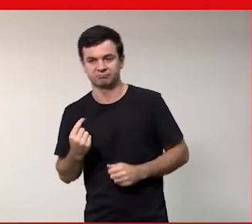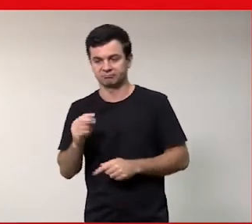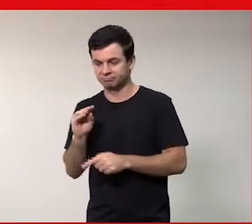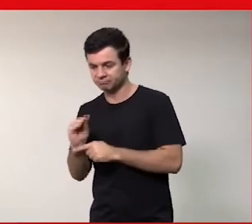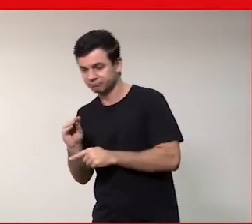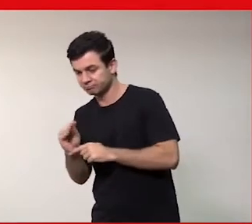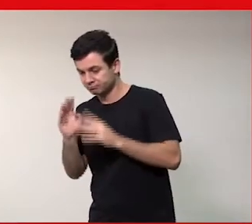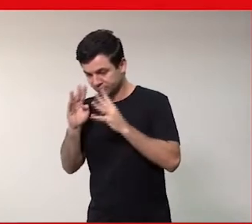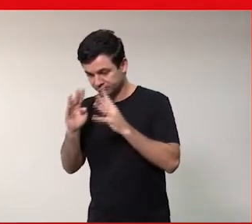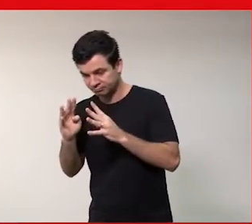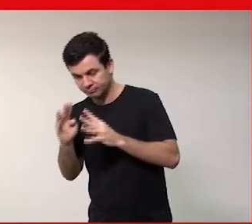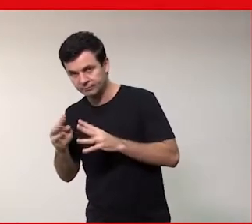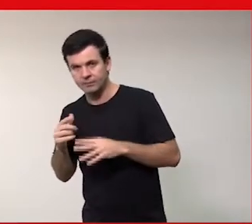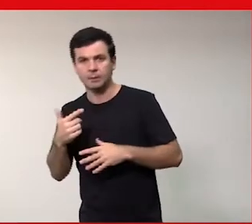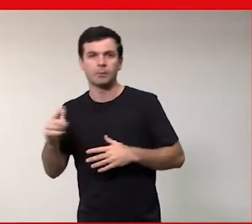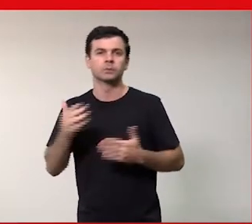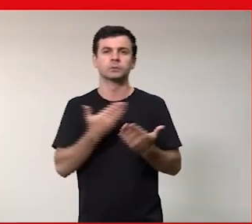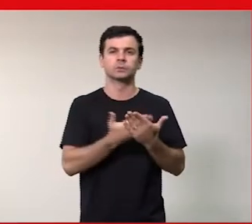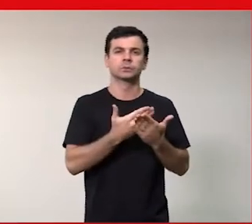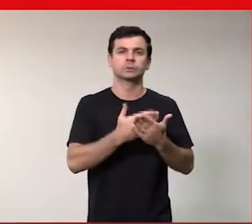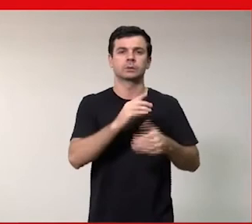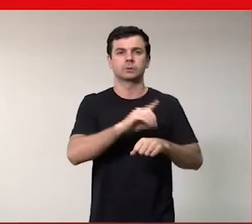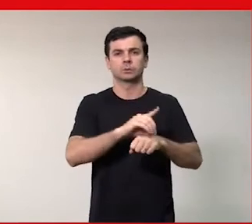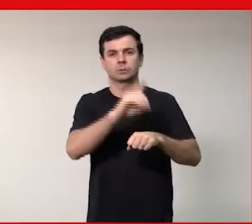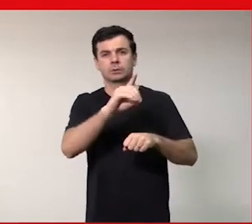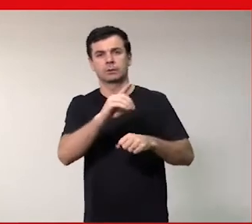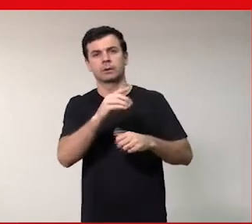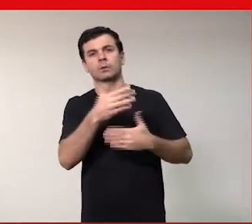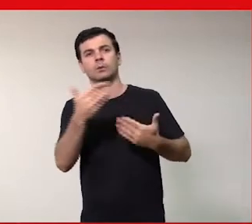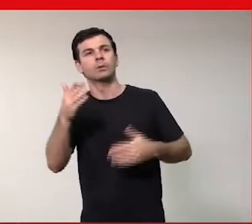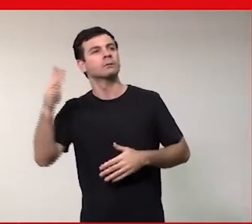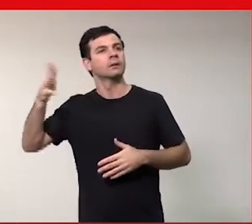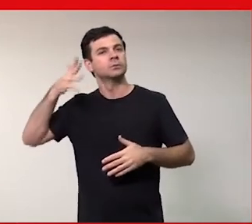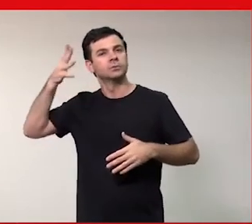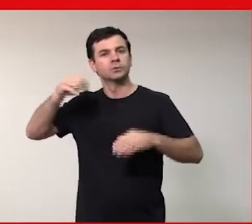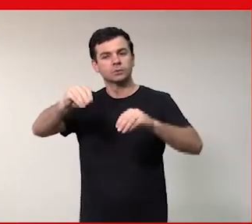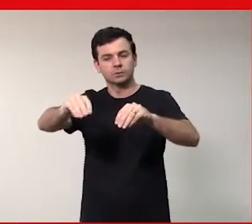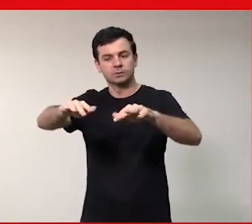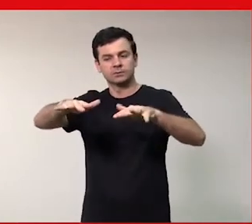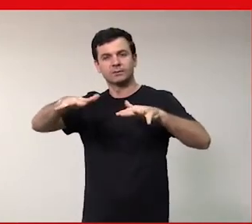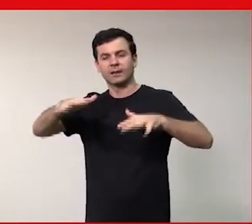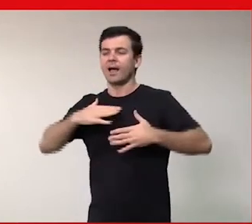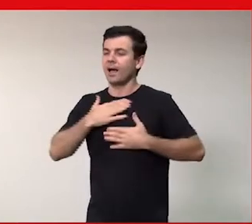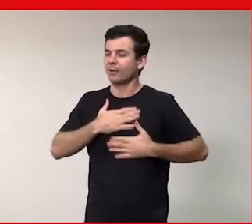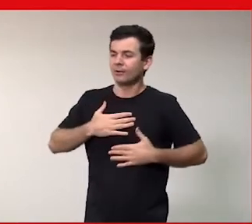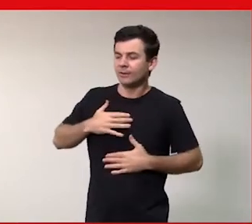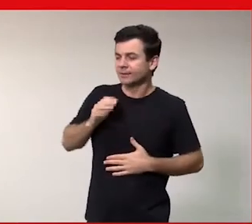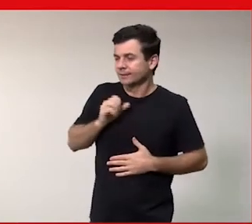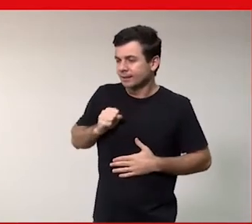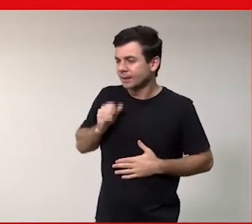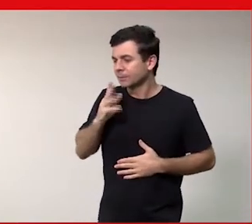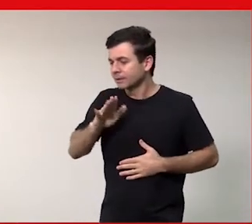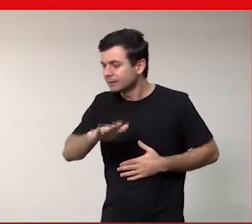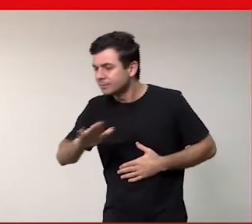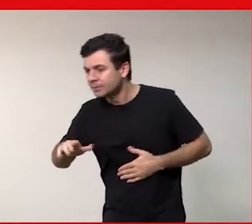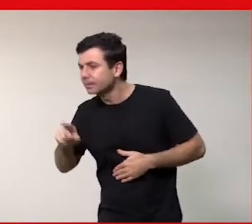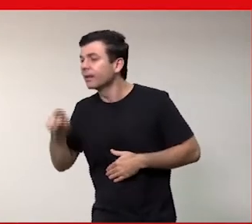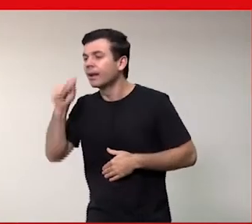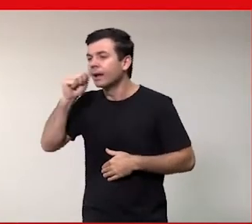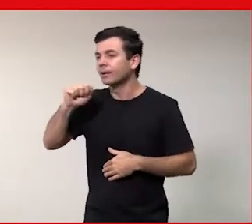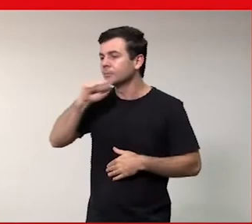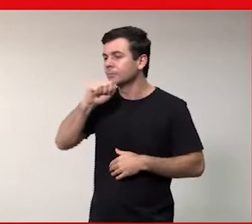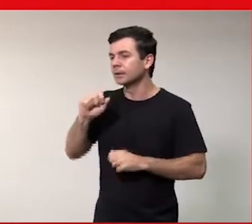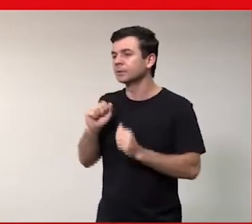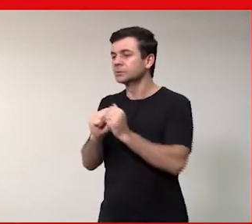tinha sempre um aluno de doutorado gente na conferência que adorava criança pequena não sei o que eles entendiam o que a mãe estava fazendo não